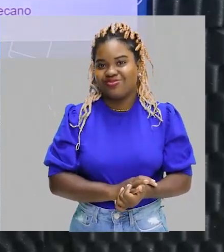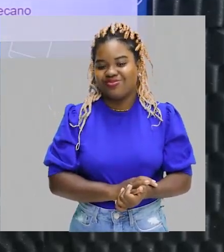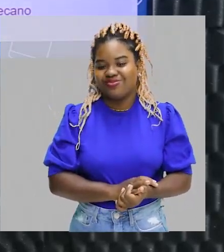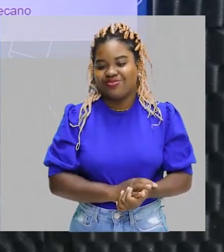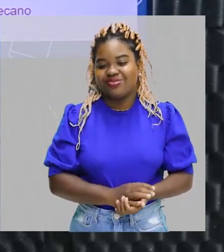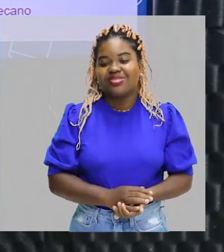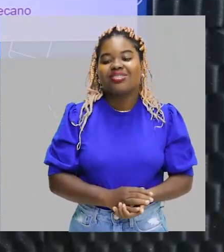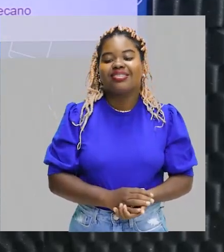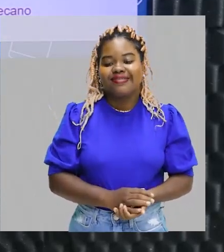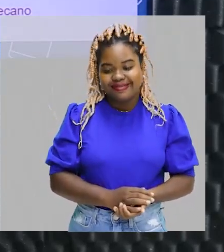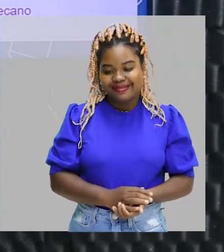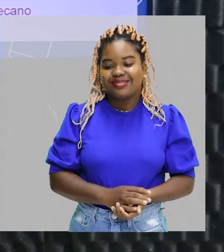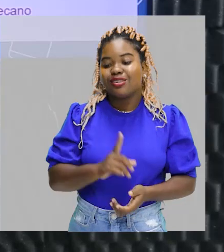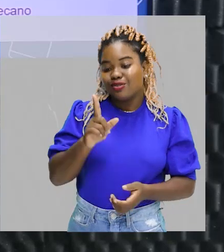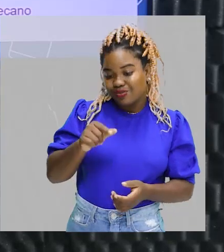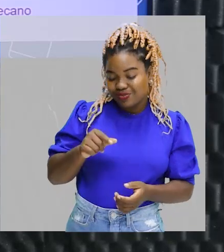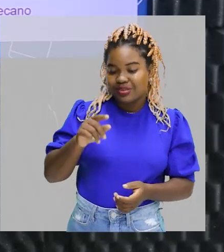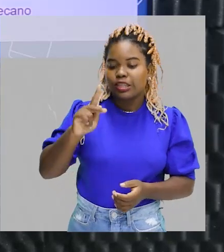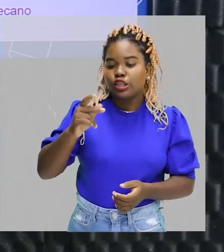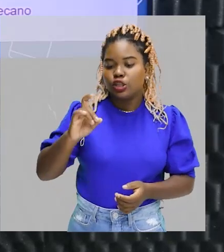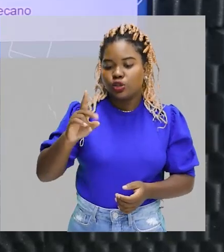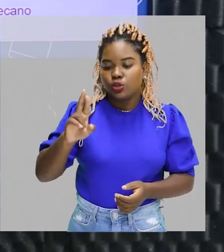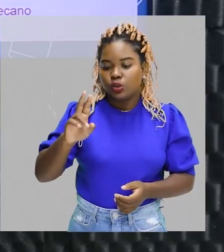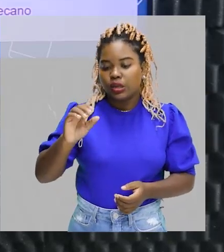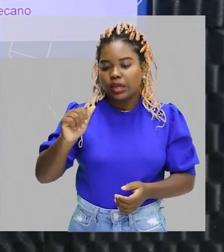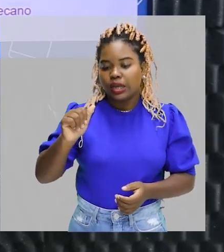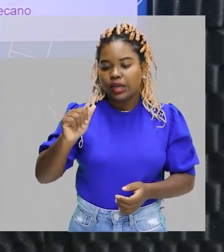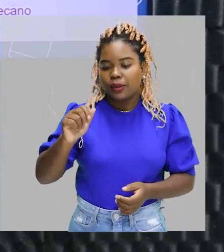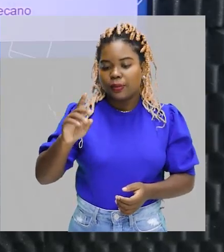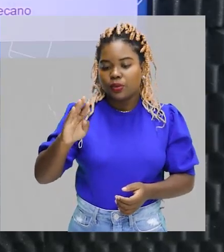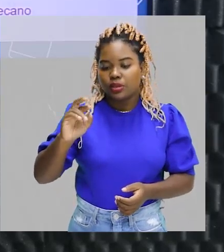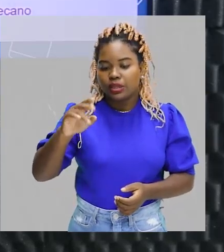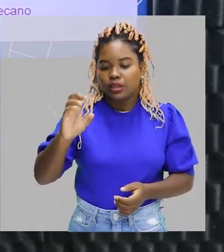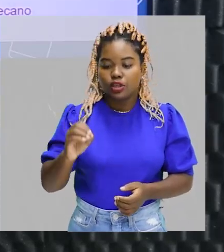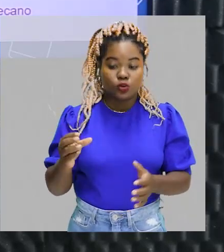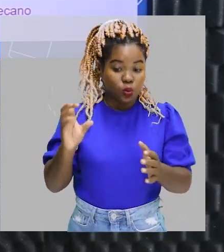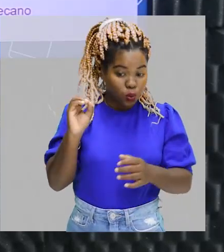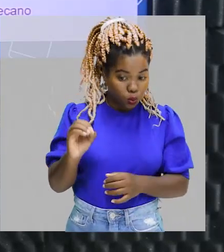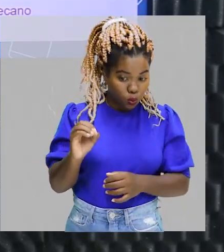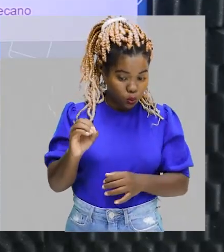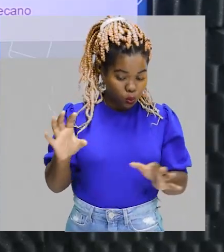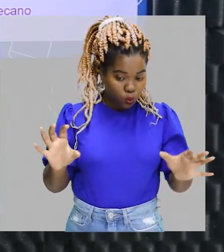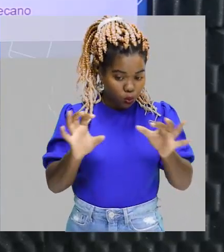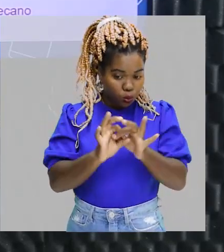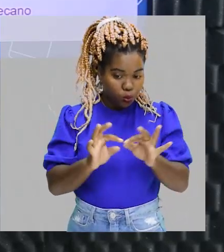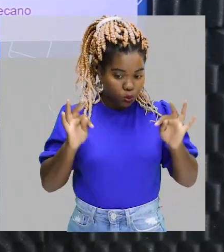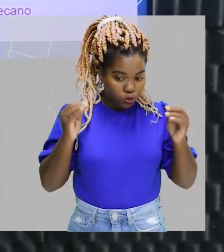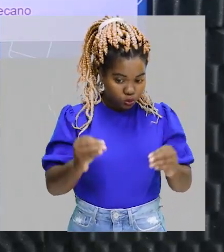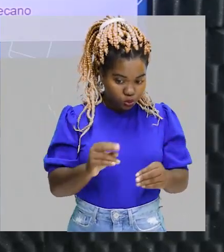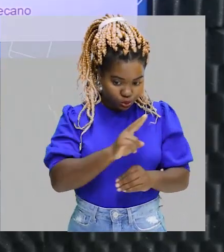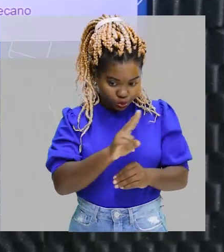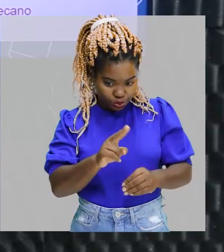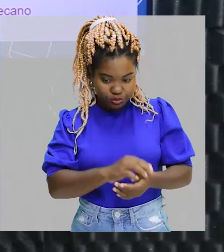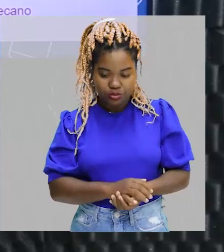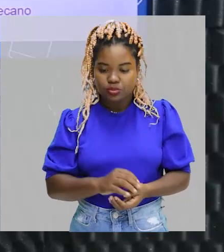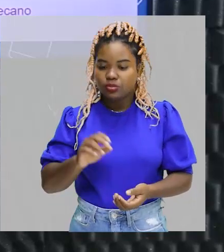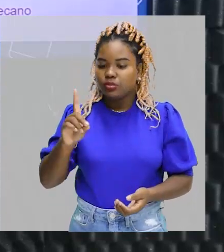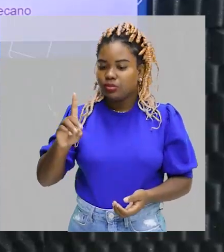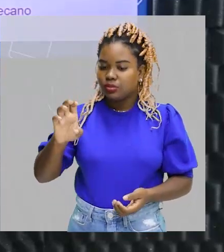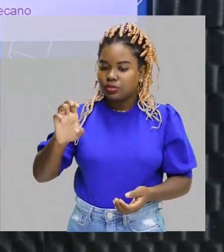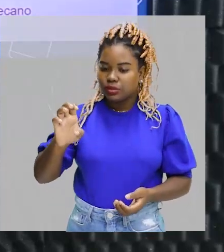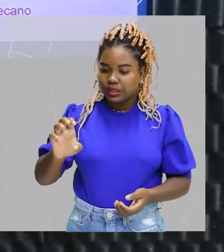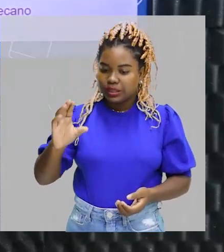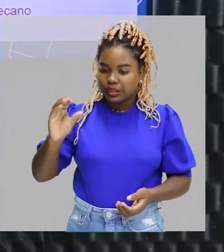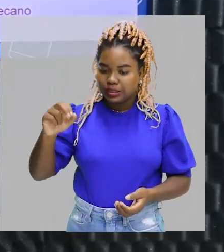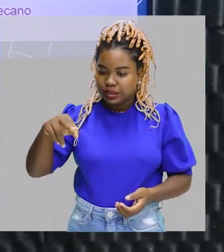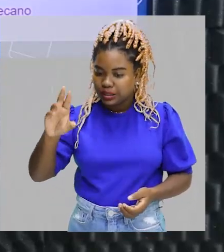diante de um hidrocarboneto. Terminação O. Juntando todas essas partes, eu vou